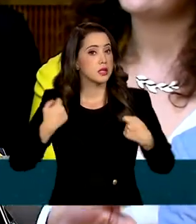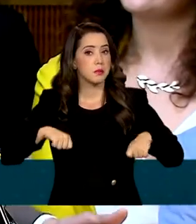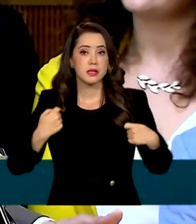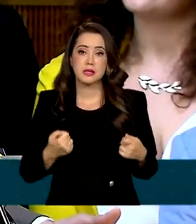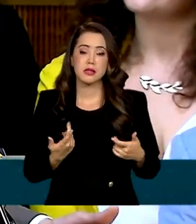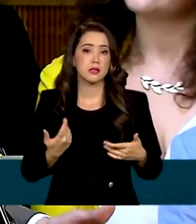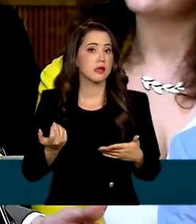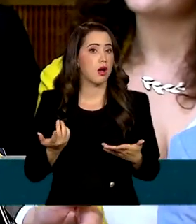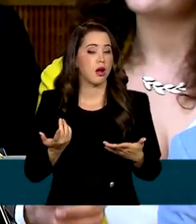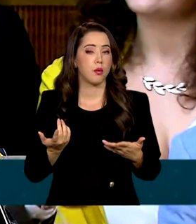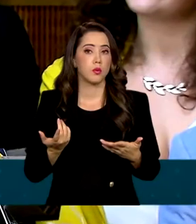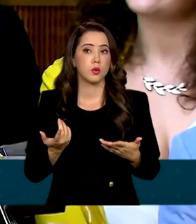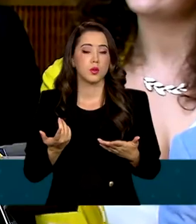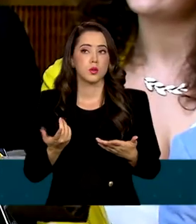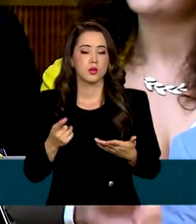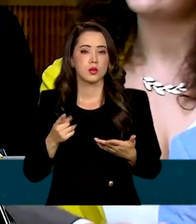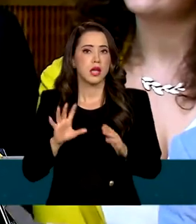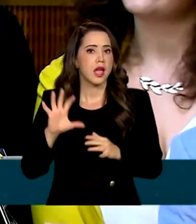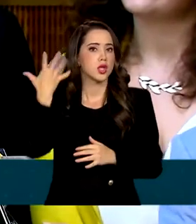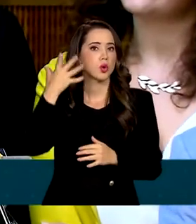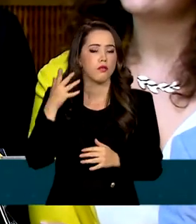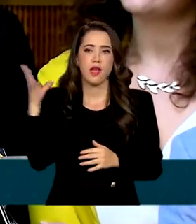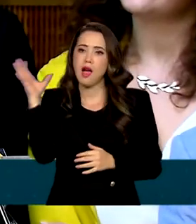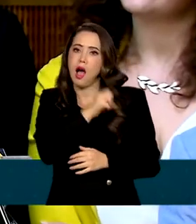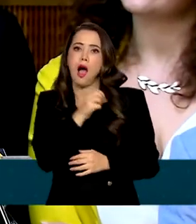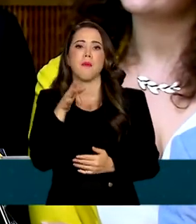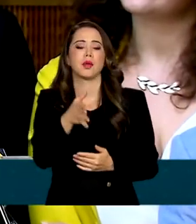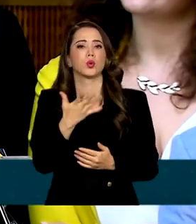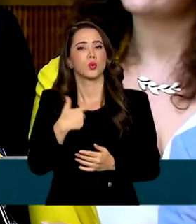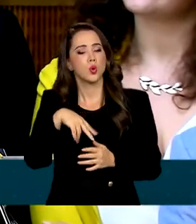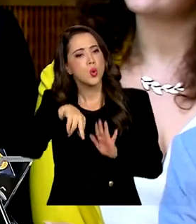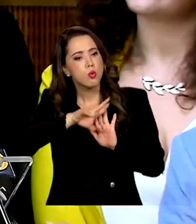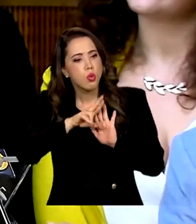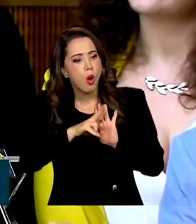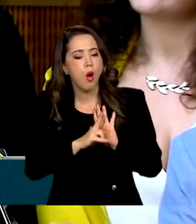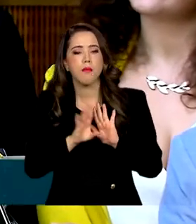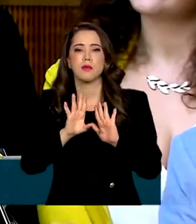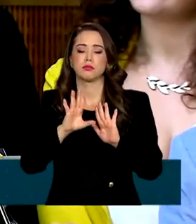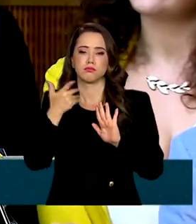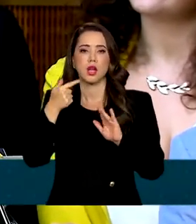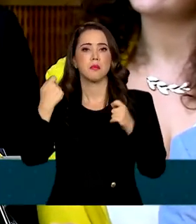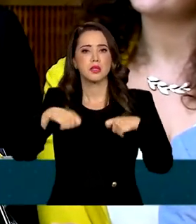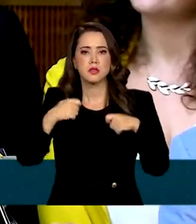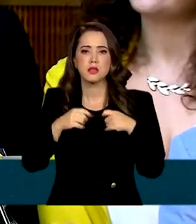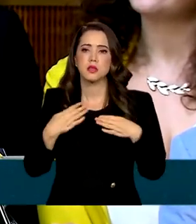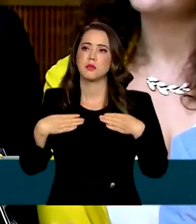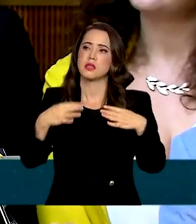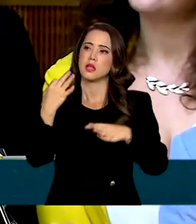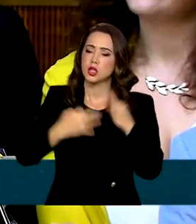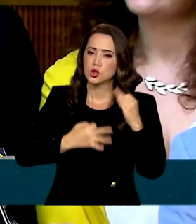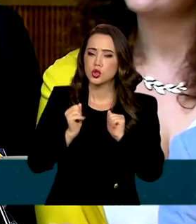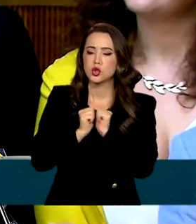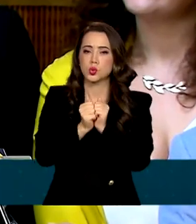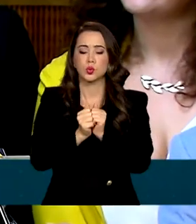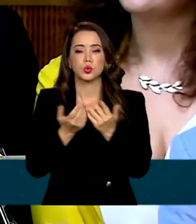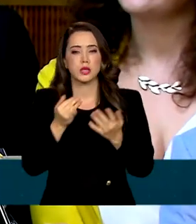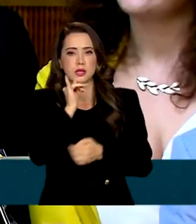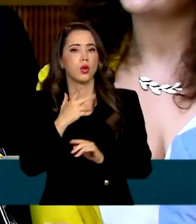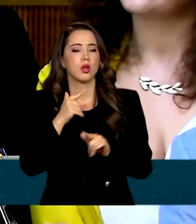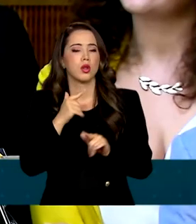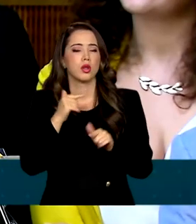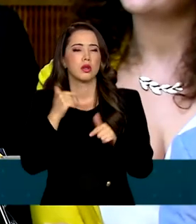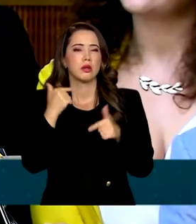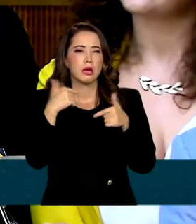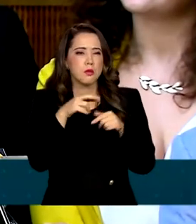fortemente com ações mais urgentes, que também já foram colocadas pelo Ministério da Justiça, que um trabalho de inteligência nas redes